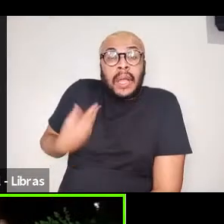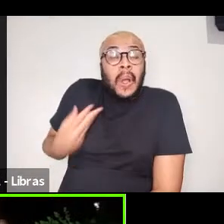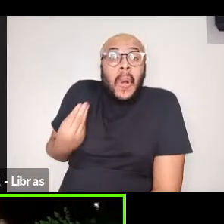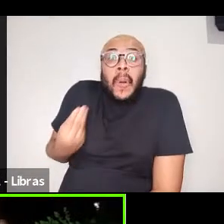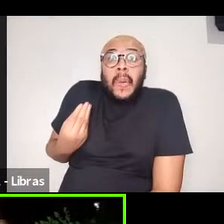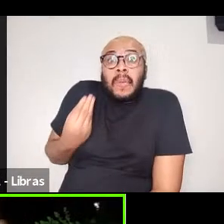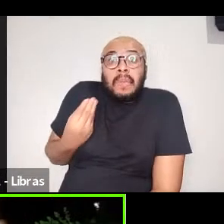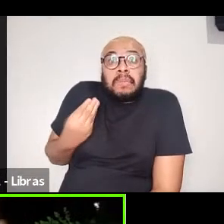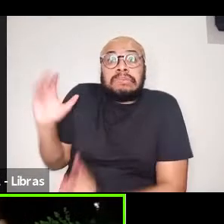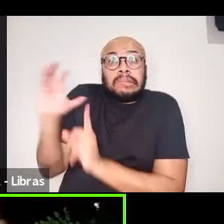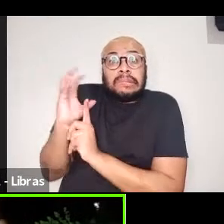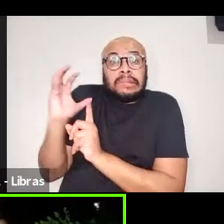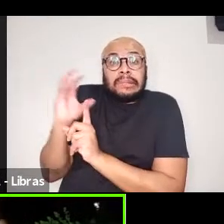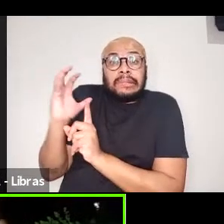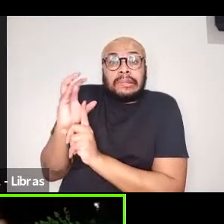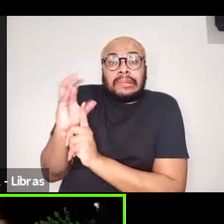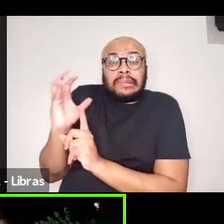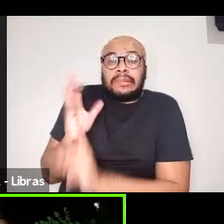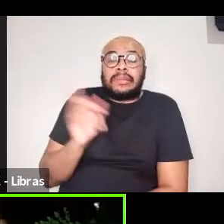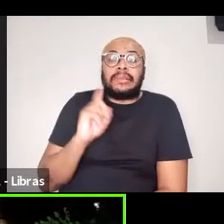pelo